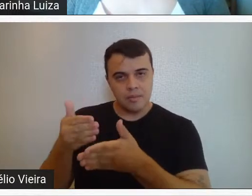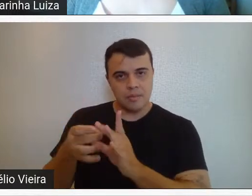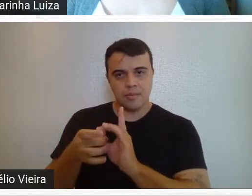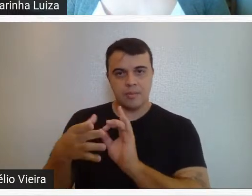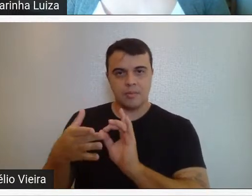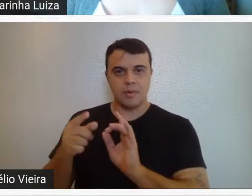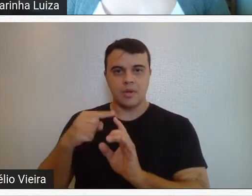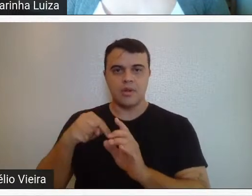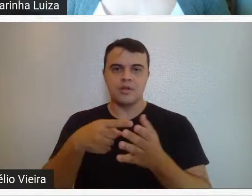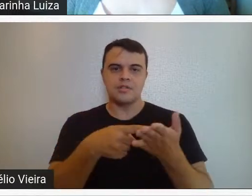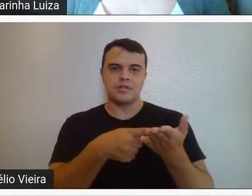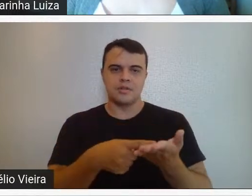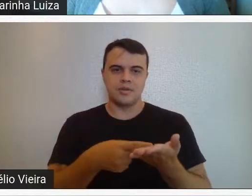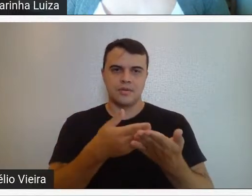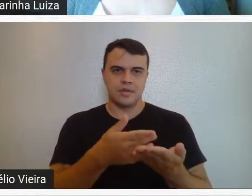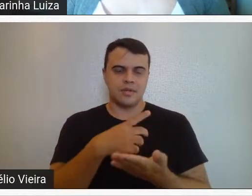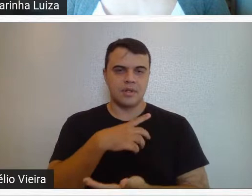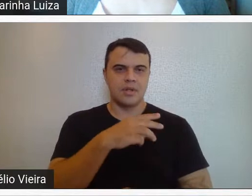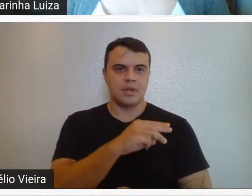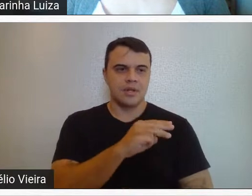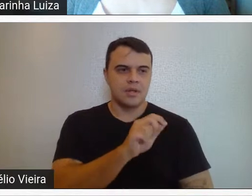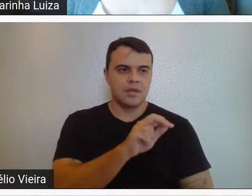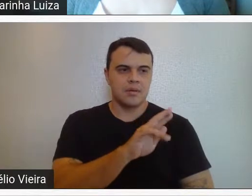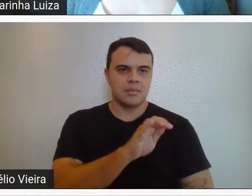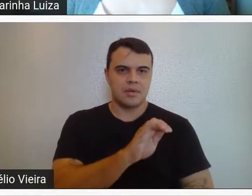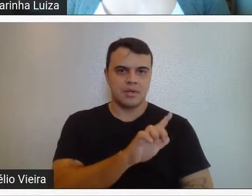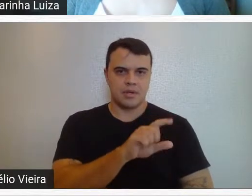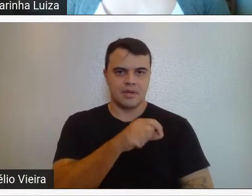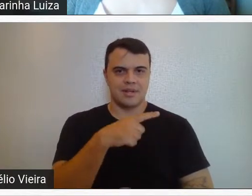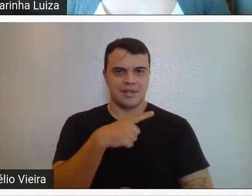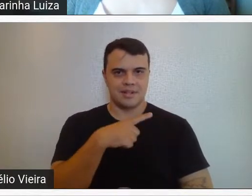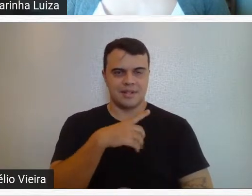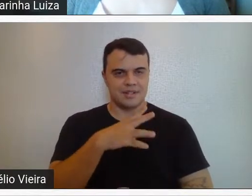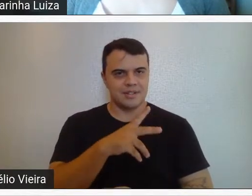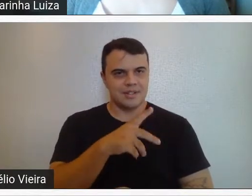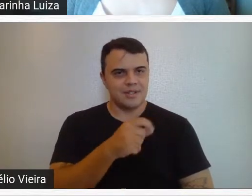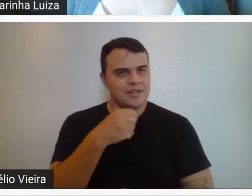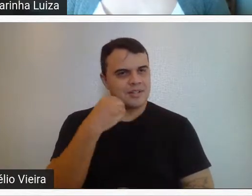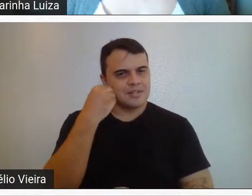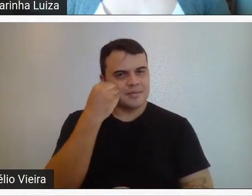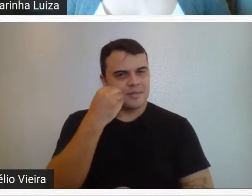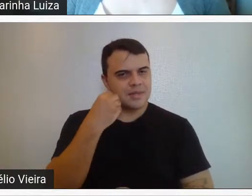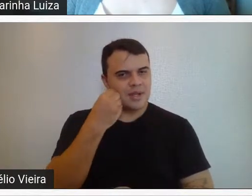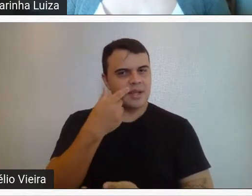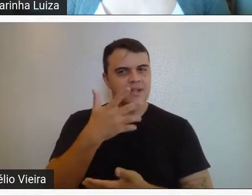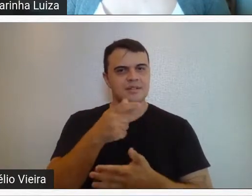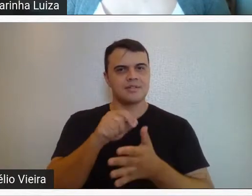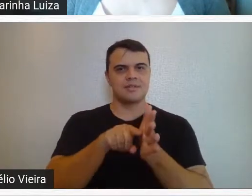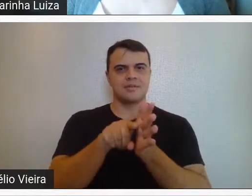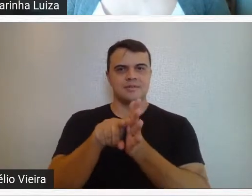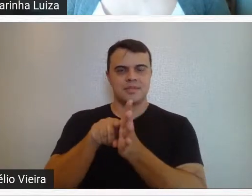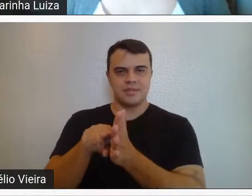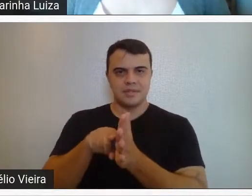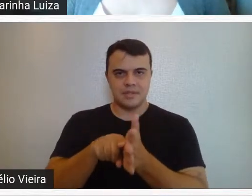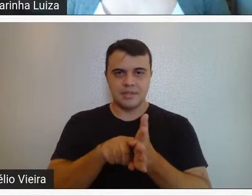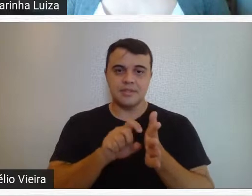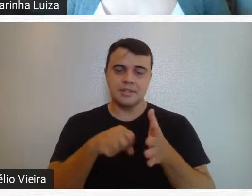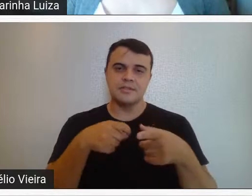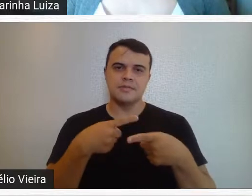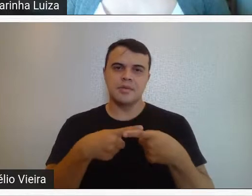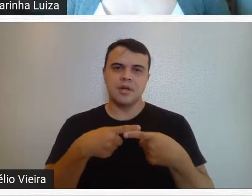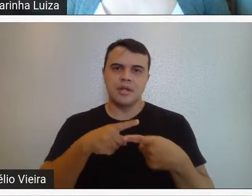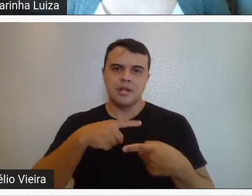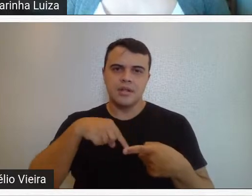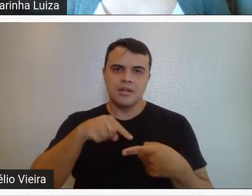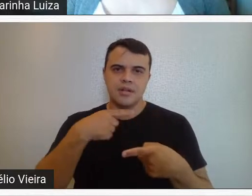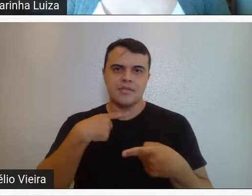claro, a nossa convidada, a Marília Andres, que com toda a experiência e com toda a pesquisa e que a gente,